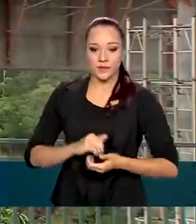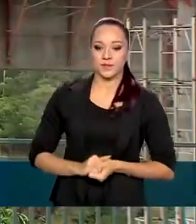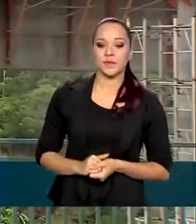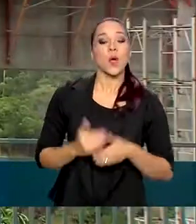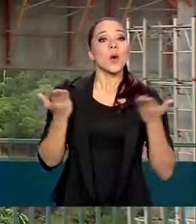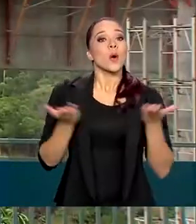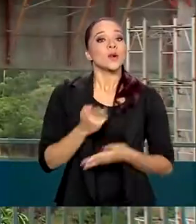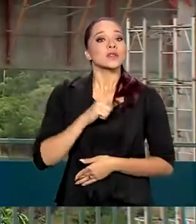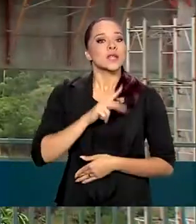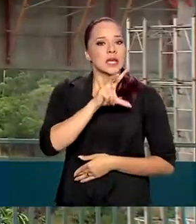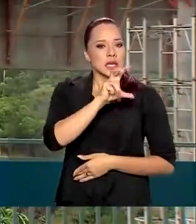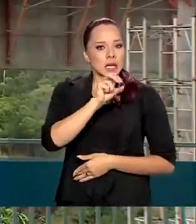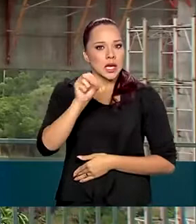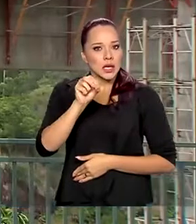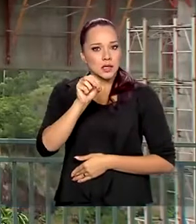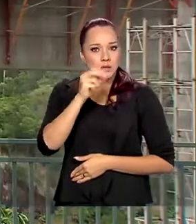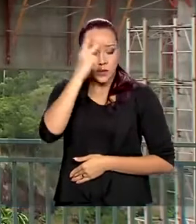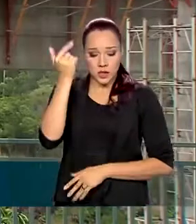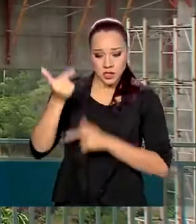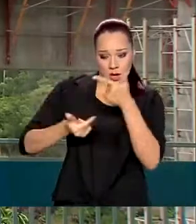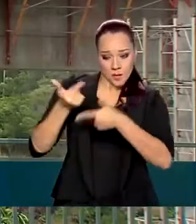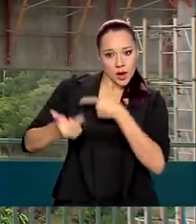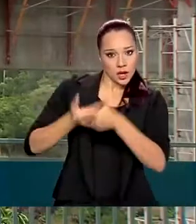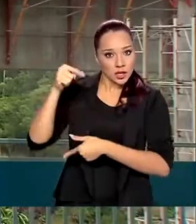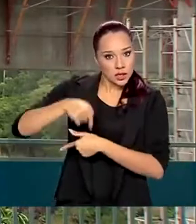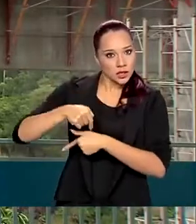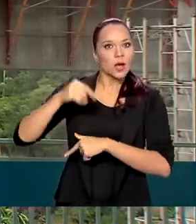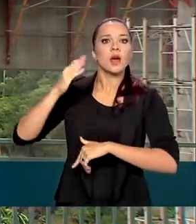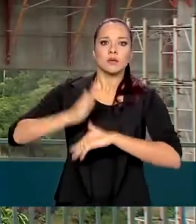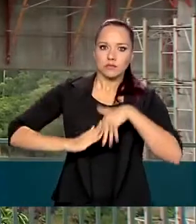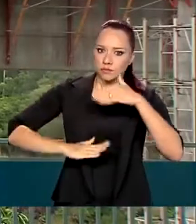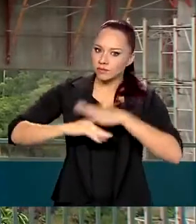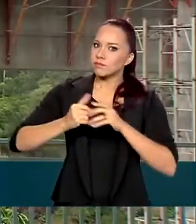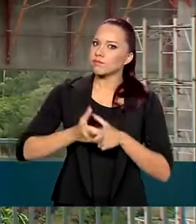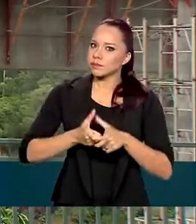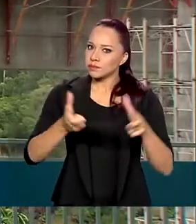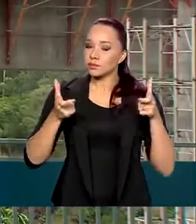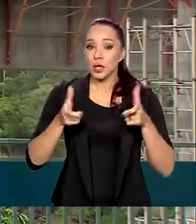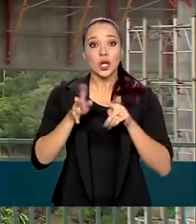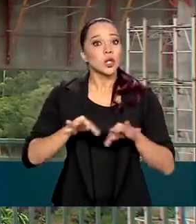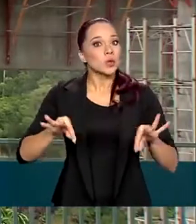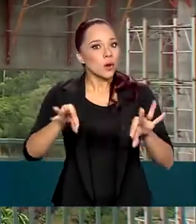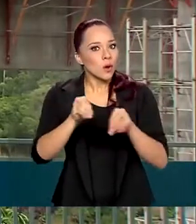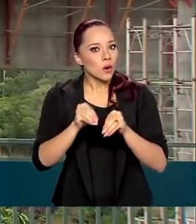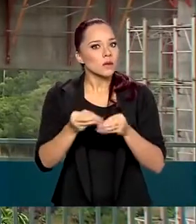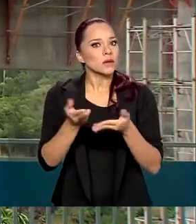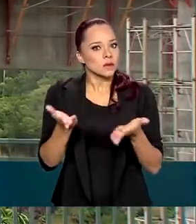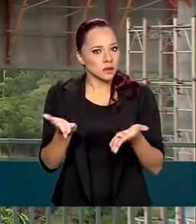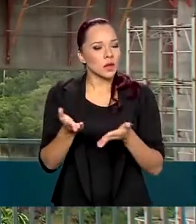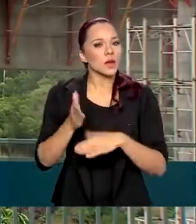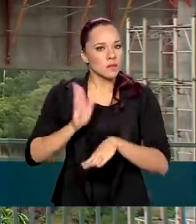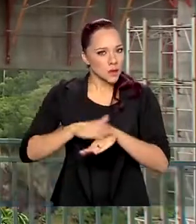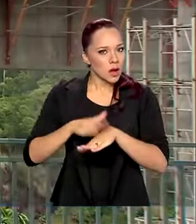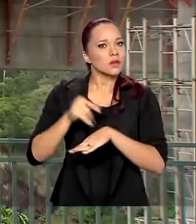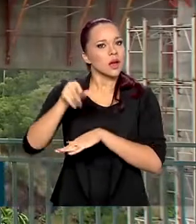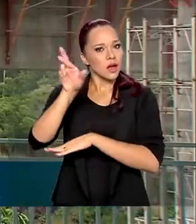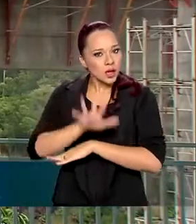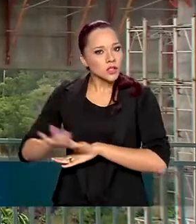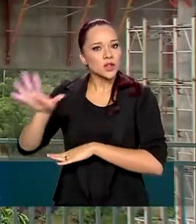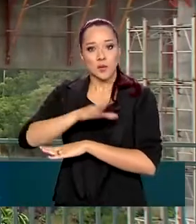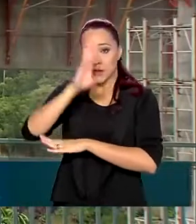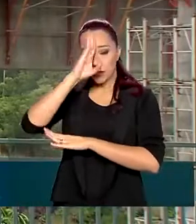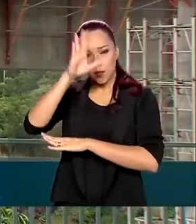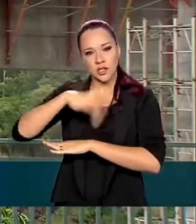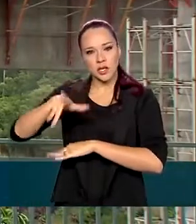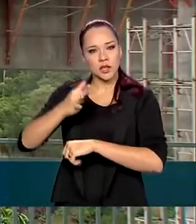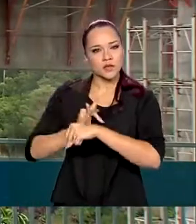temos 500 empregados trabalhando aqui na obra. Isso é um monte de obra abundante. Toda ela, o grosso aqui é da região, principalmente a